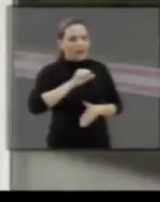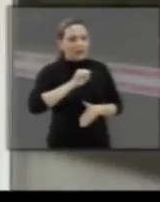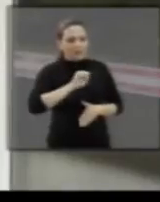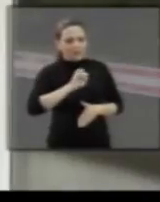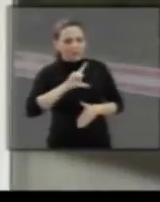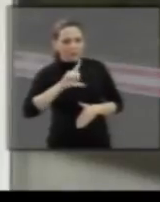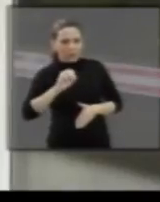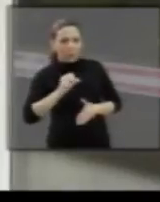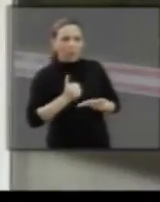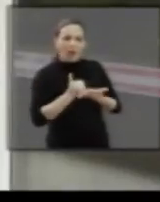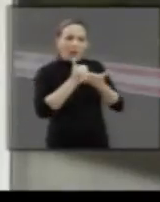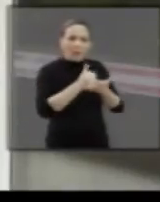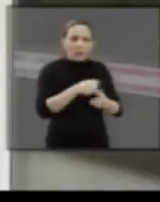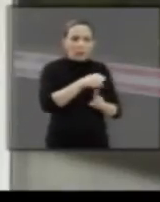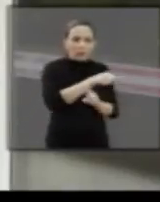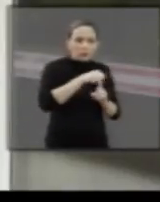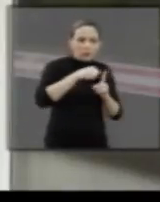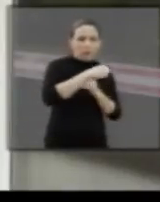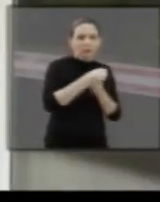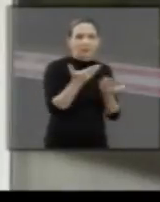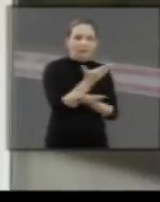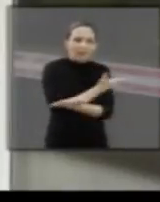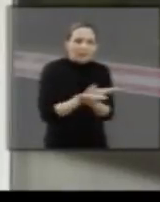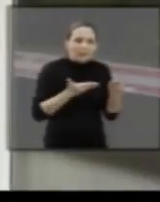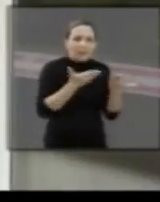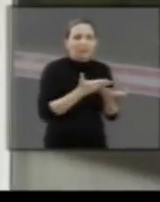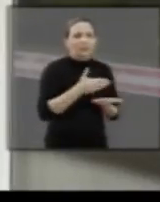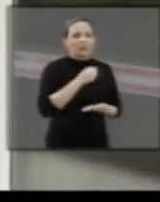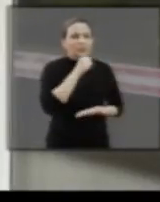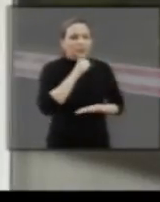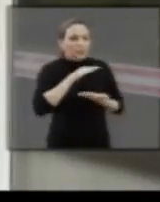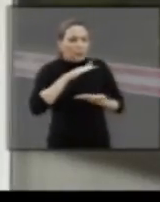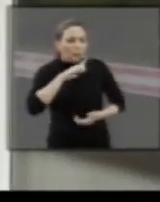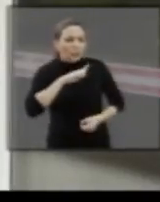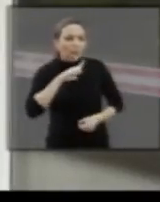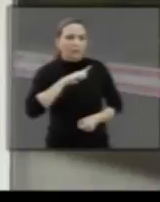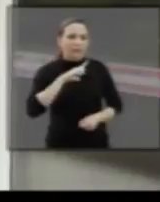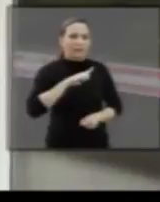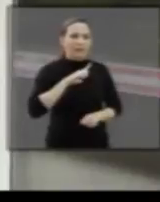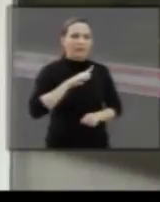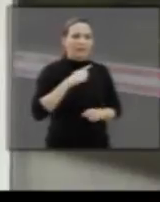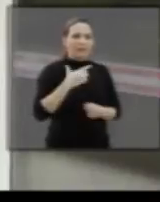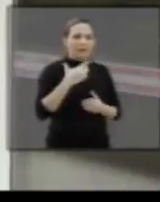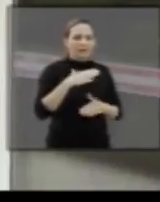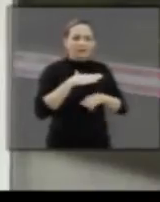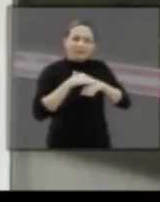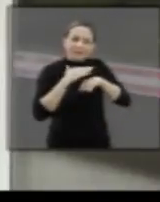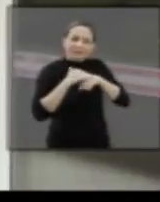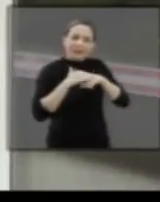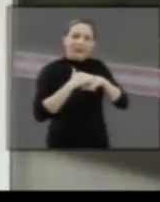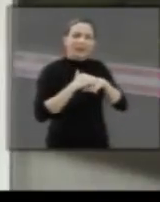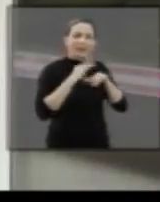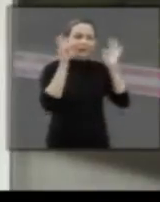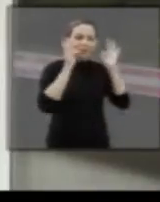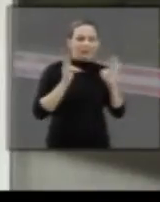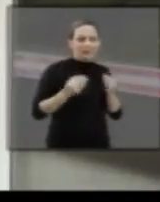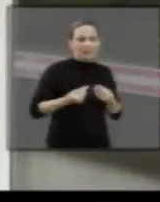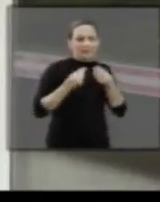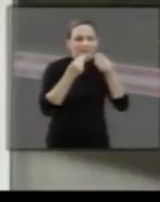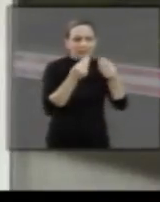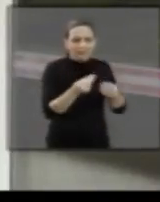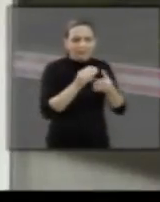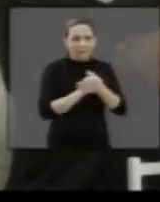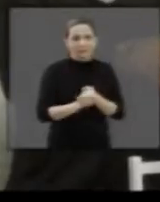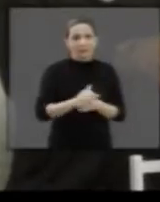prestando um apoio na parte social, para interagir mesmo, né, com os idosos, né, e agradar um pouco, aí trazer um pouco de alegria